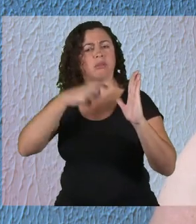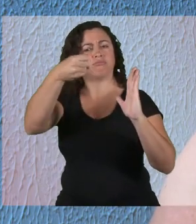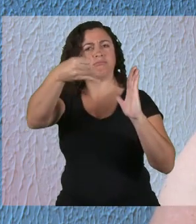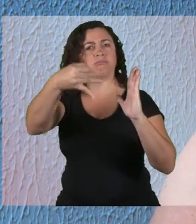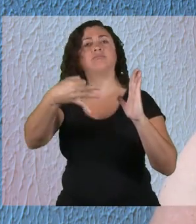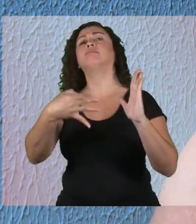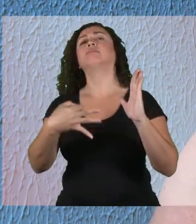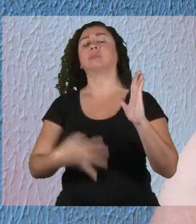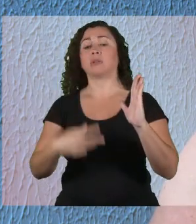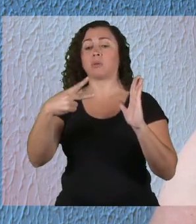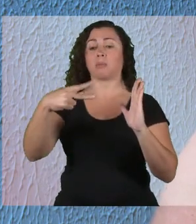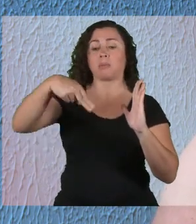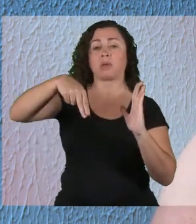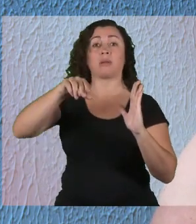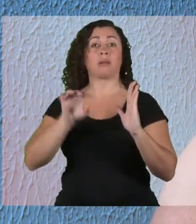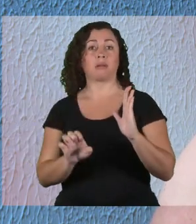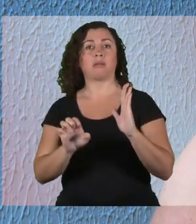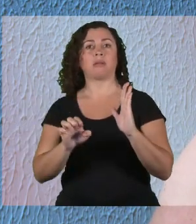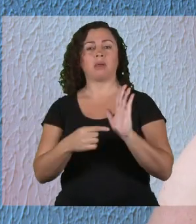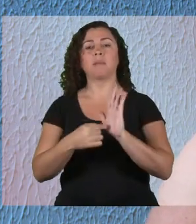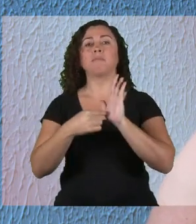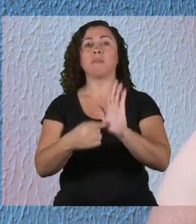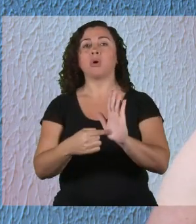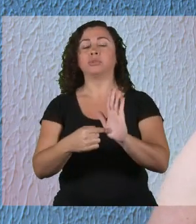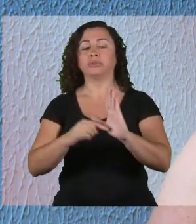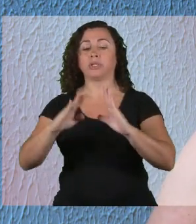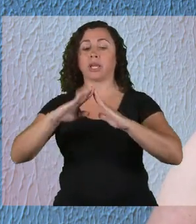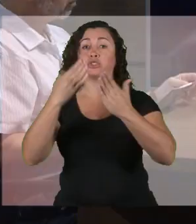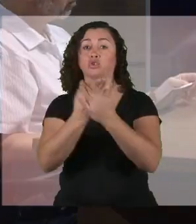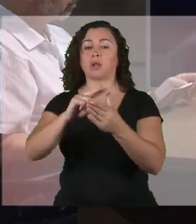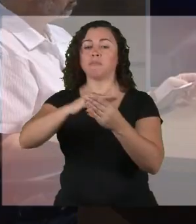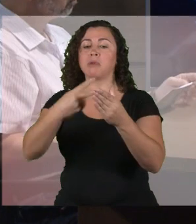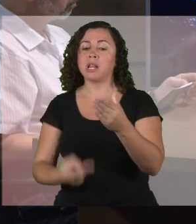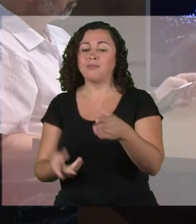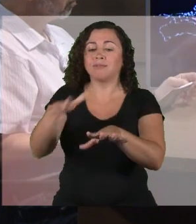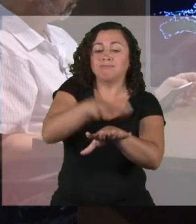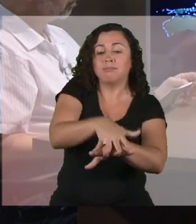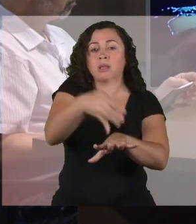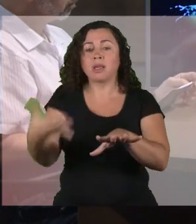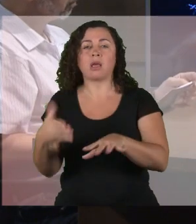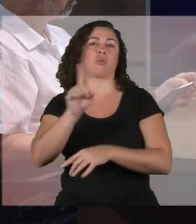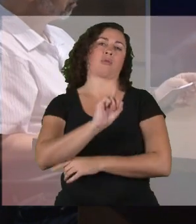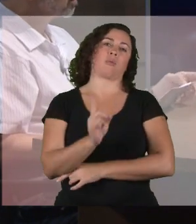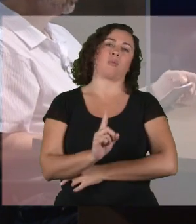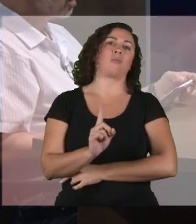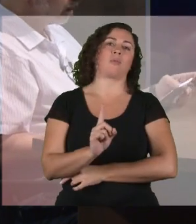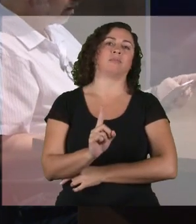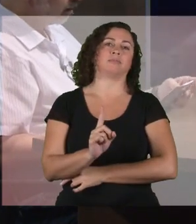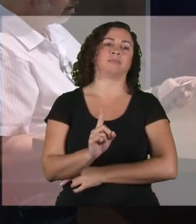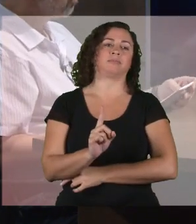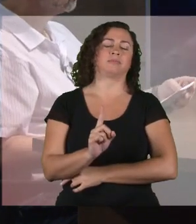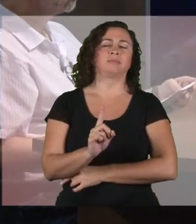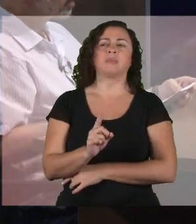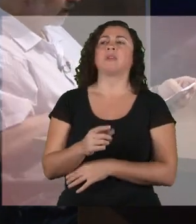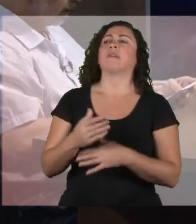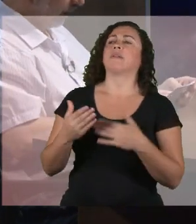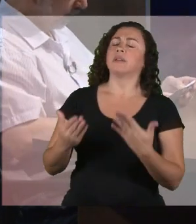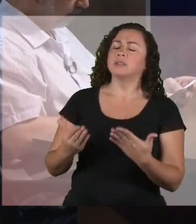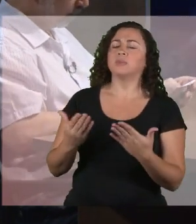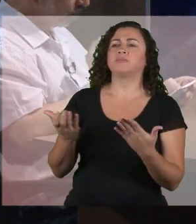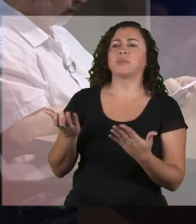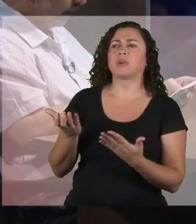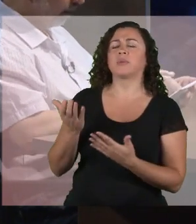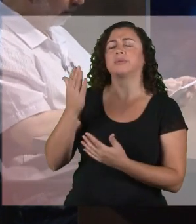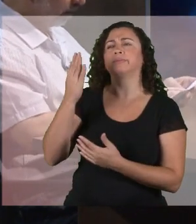Plano Nacional de Educação retira a tarja de segregacionistas e escolas bilíngues para surdos. Mas